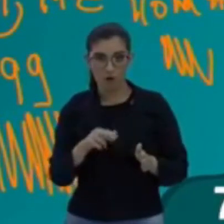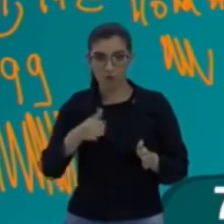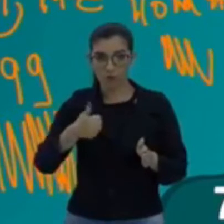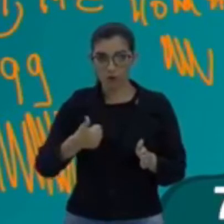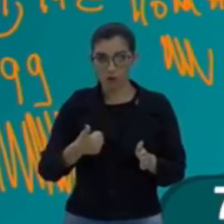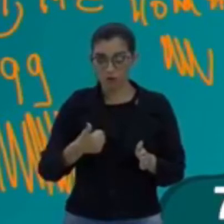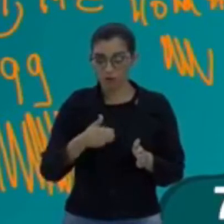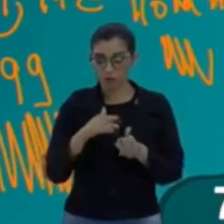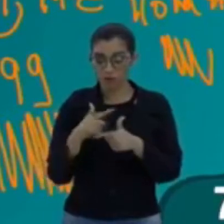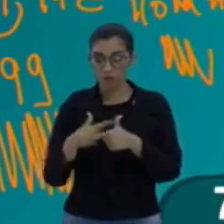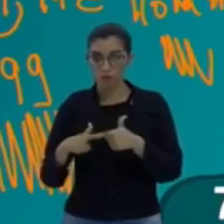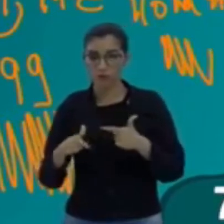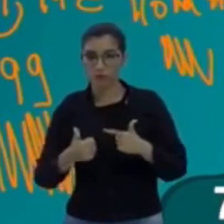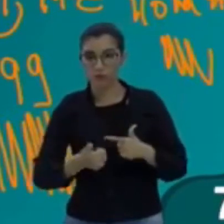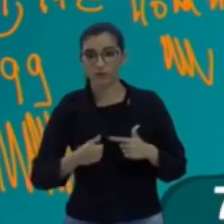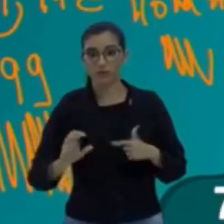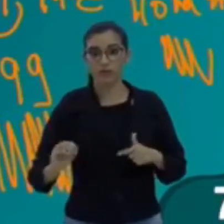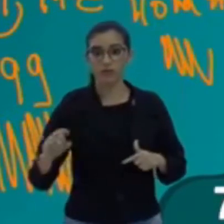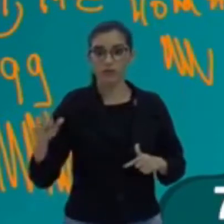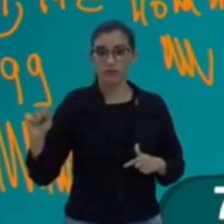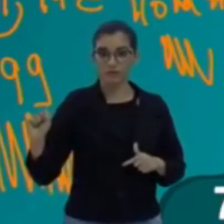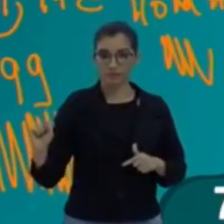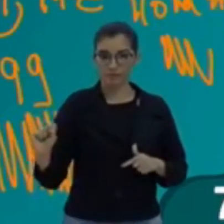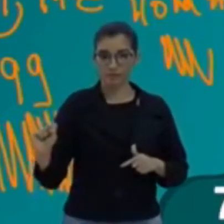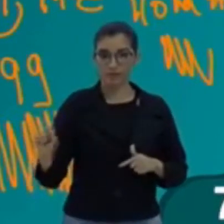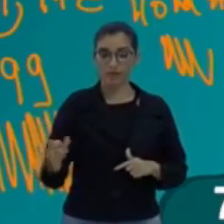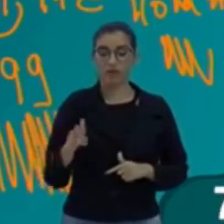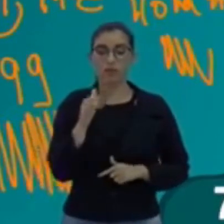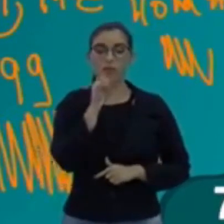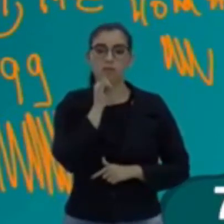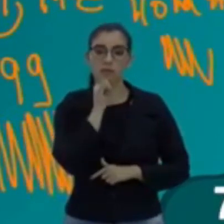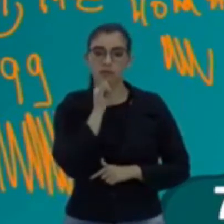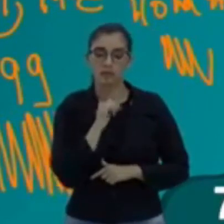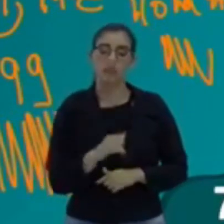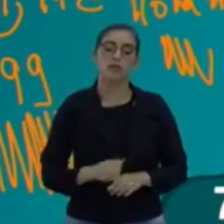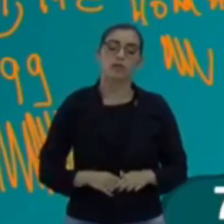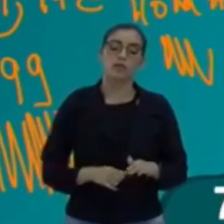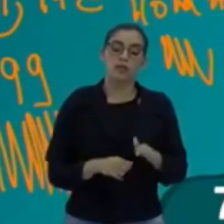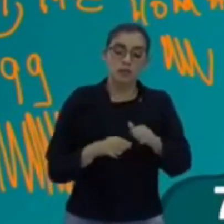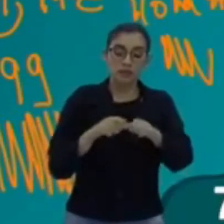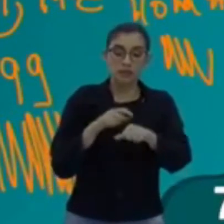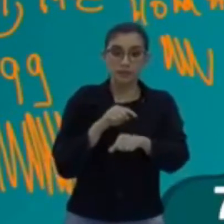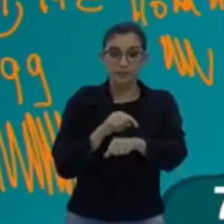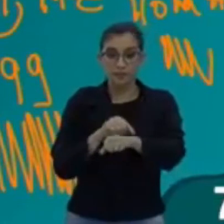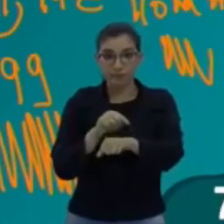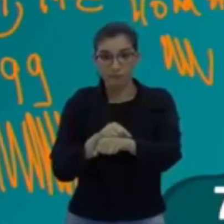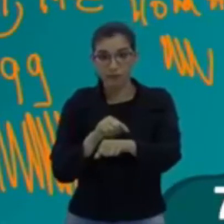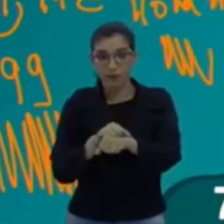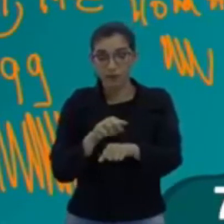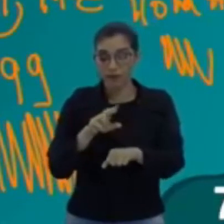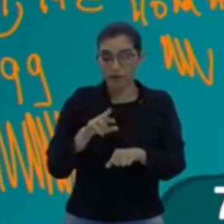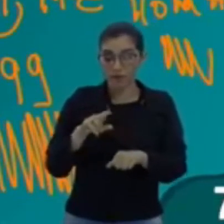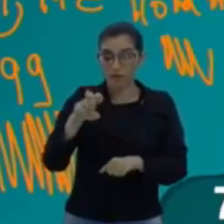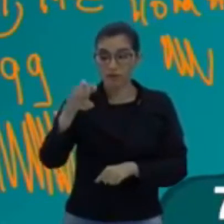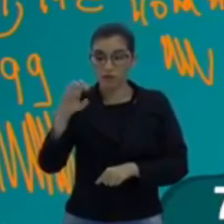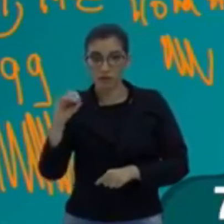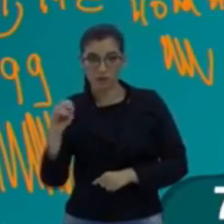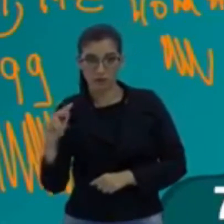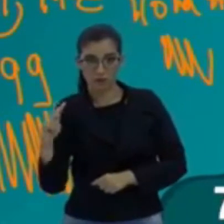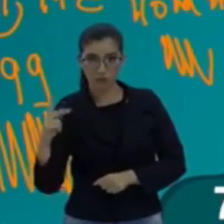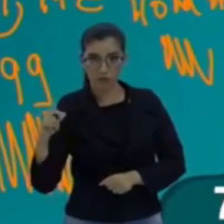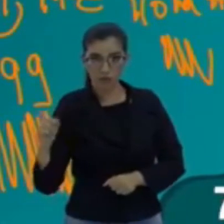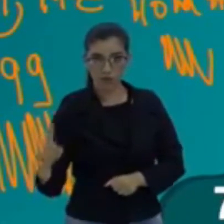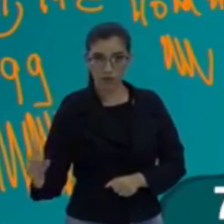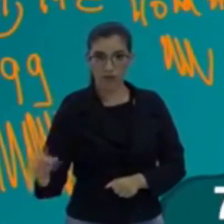50 hertz, o período é de 1 sobre 50 segundos. Sempre.